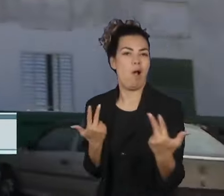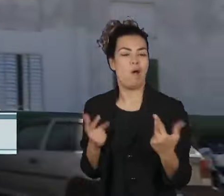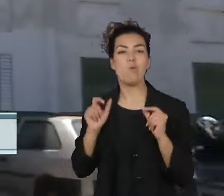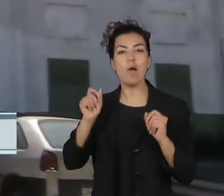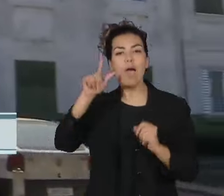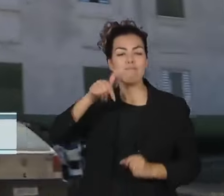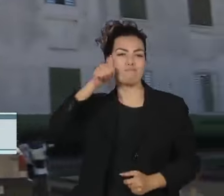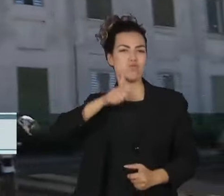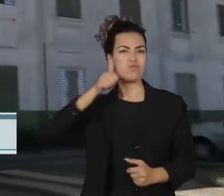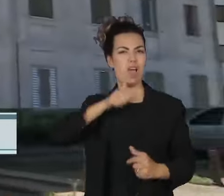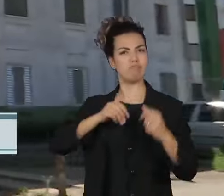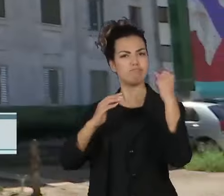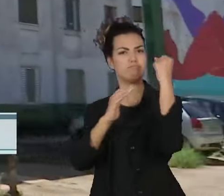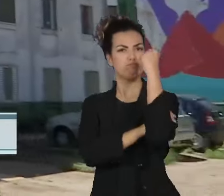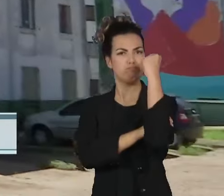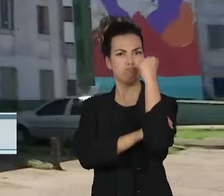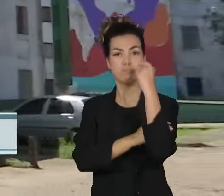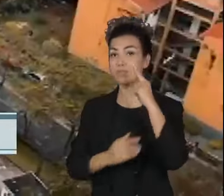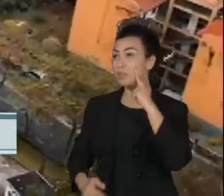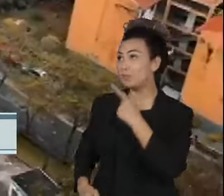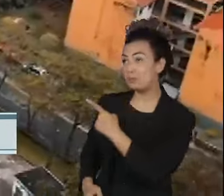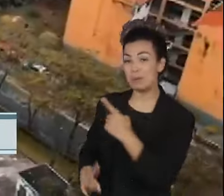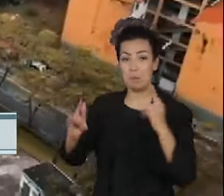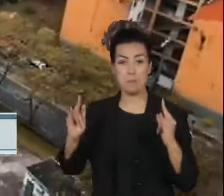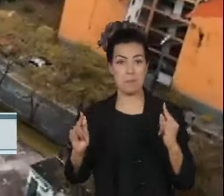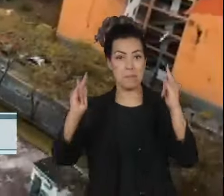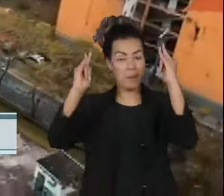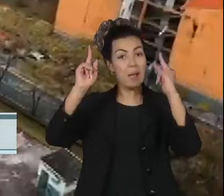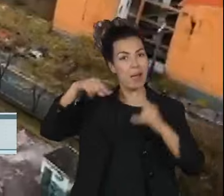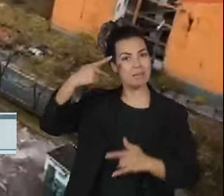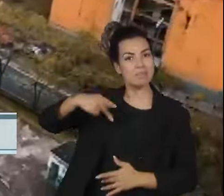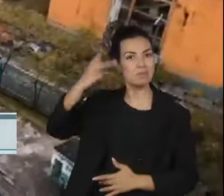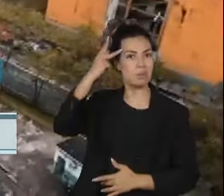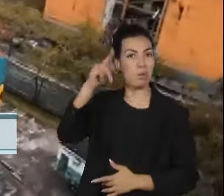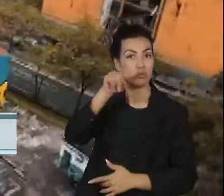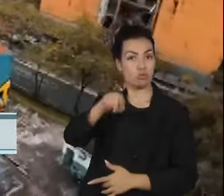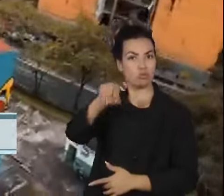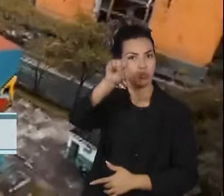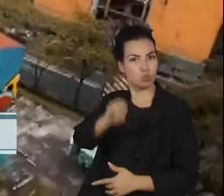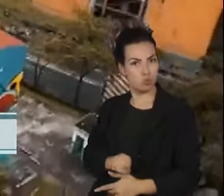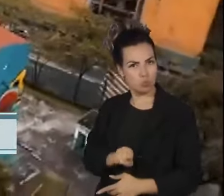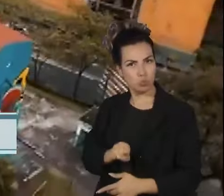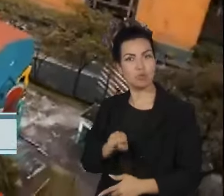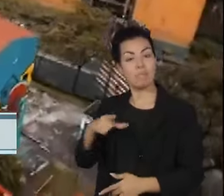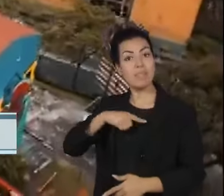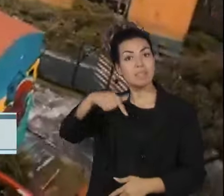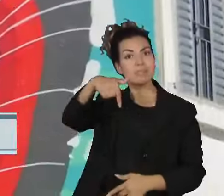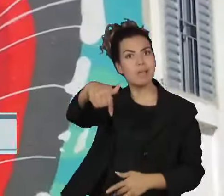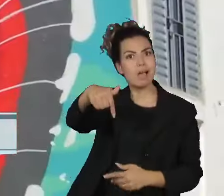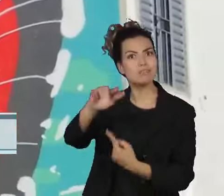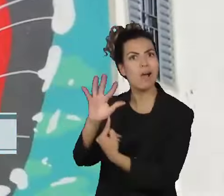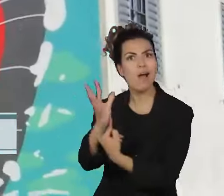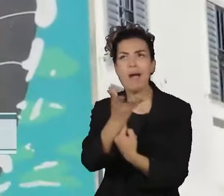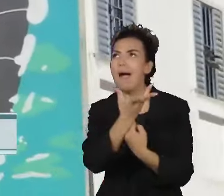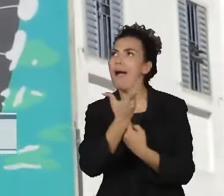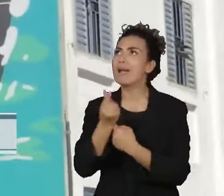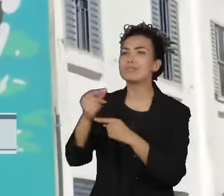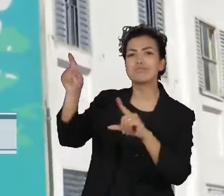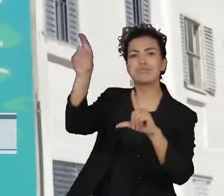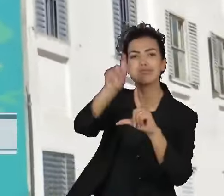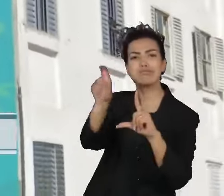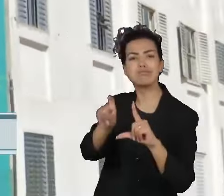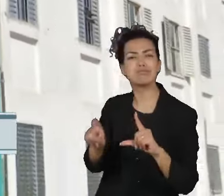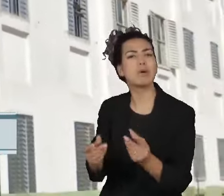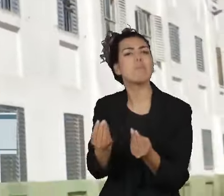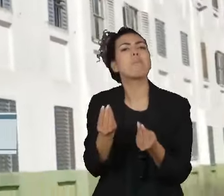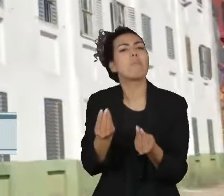desse conjunto residencial no extremo sul de São Paulo foram escolhidos para receber sete obras delas e de outras grafiteiras. A iniciativa faz parte